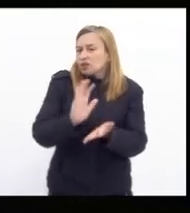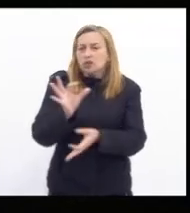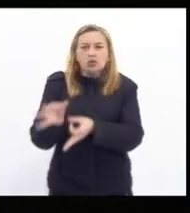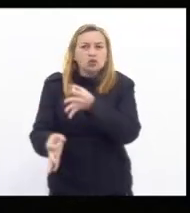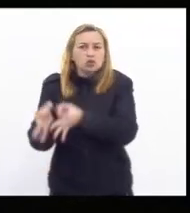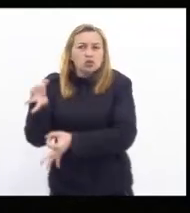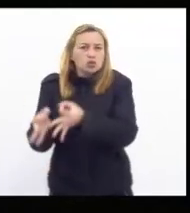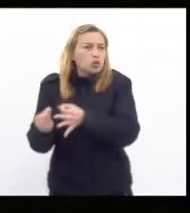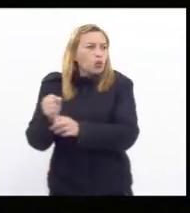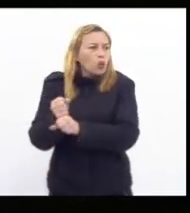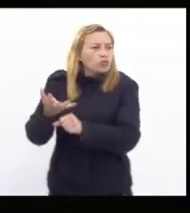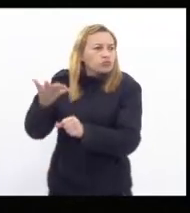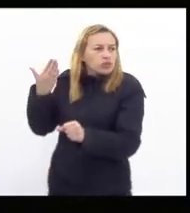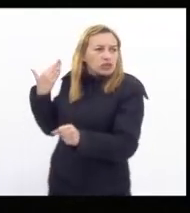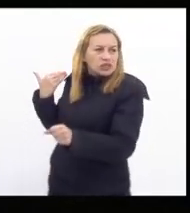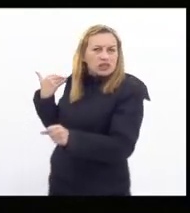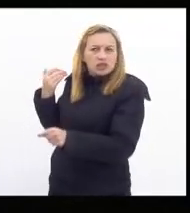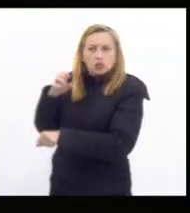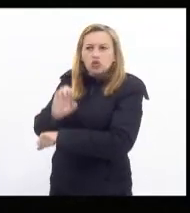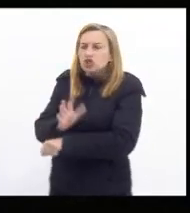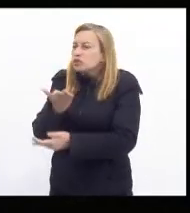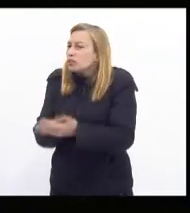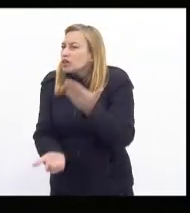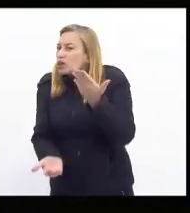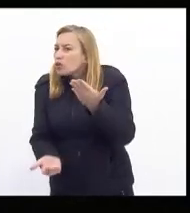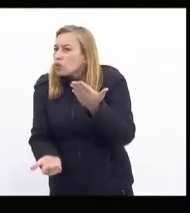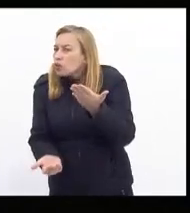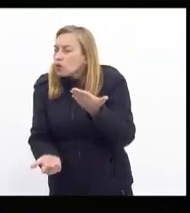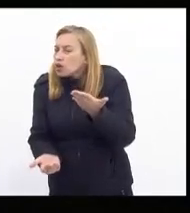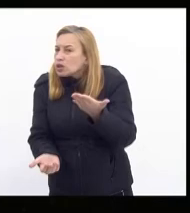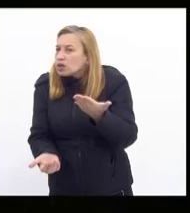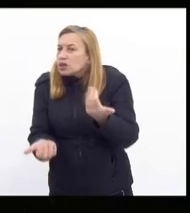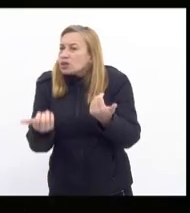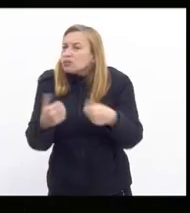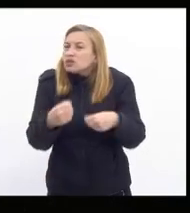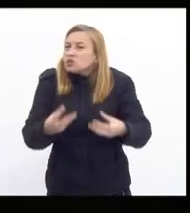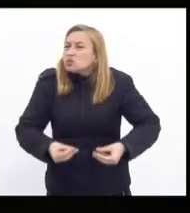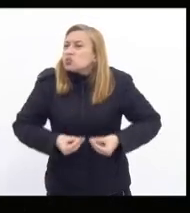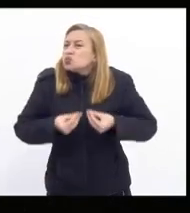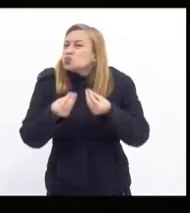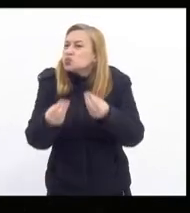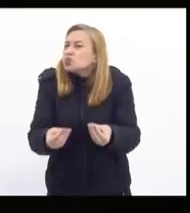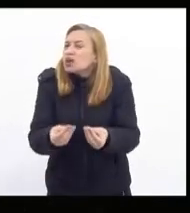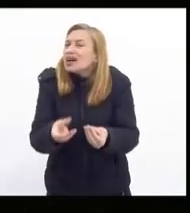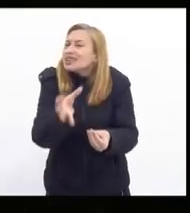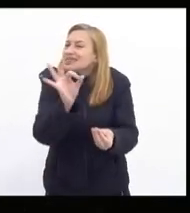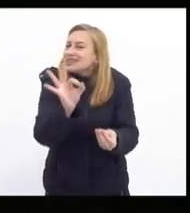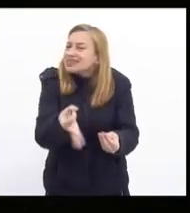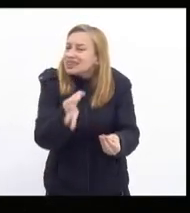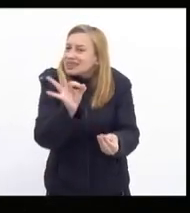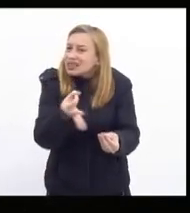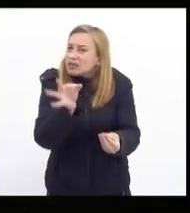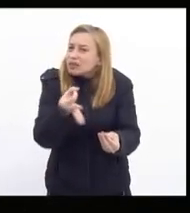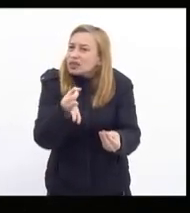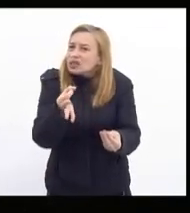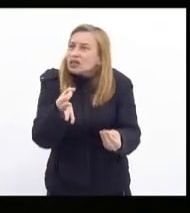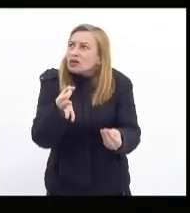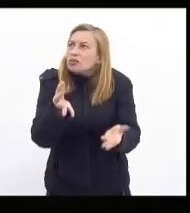o ano passado o estado perdeu e teve que entregar exatamente para